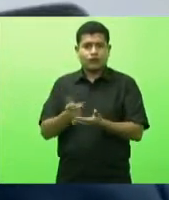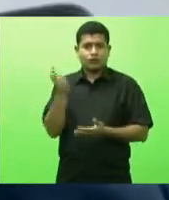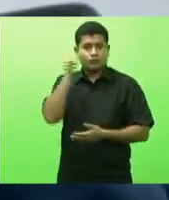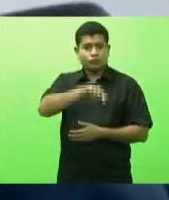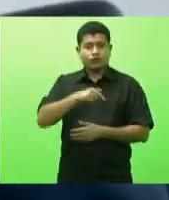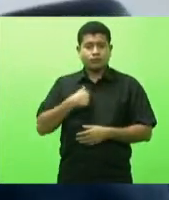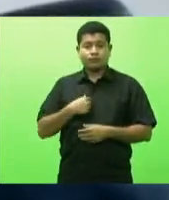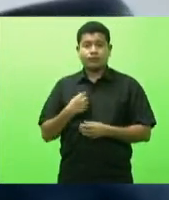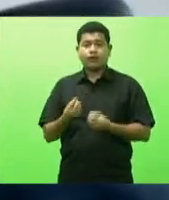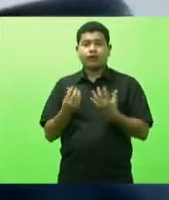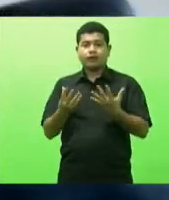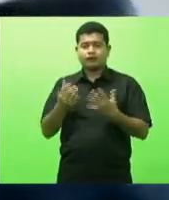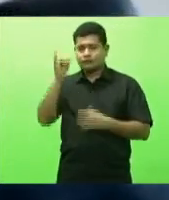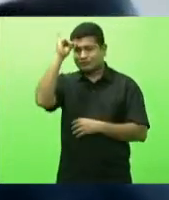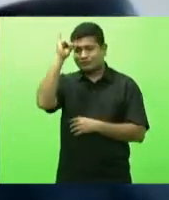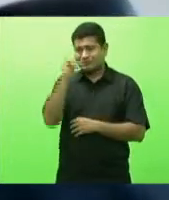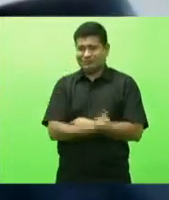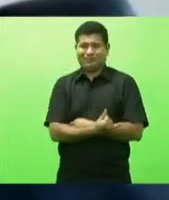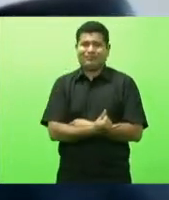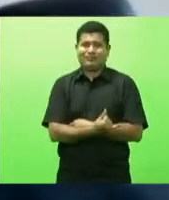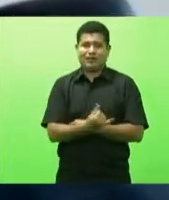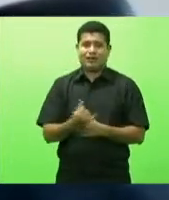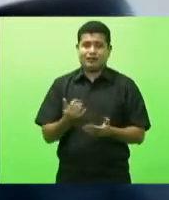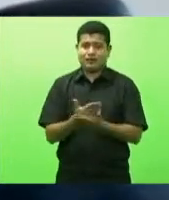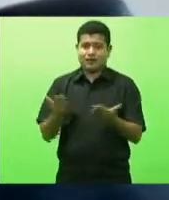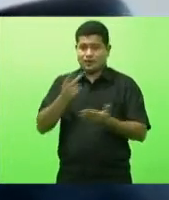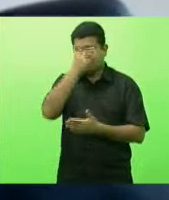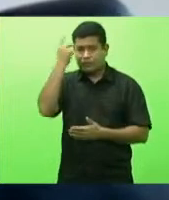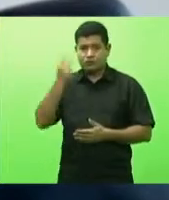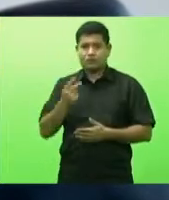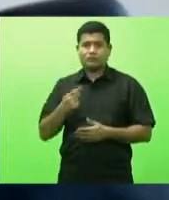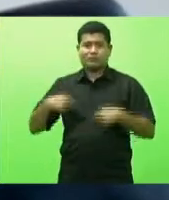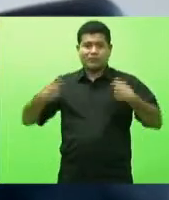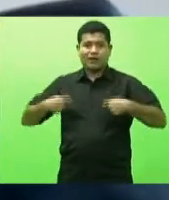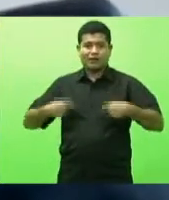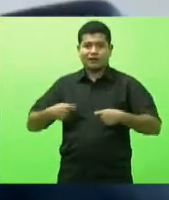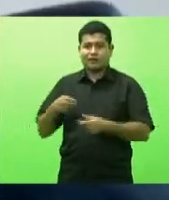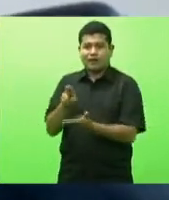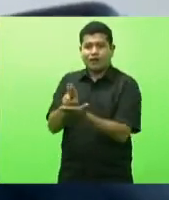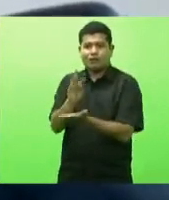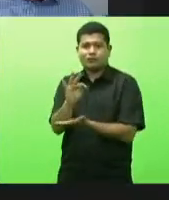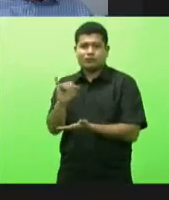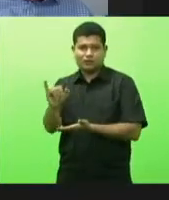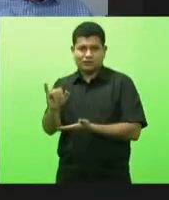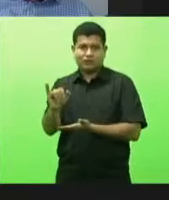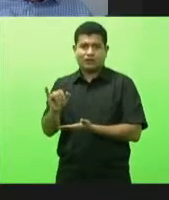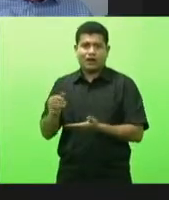então que as pessoas precisem de terapia intensiva como está acontecendo nesse momento